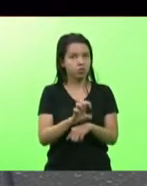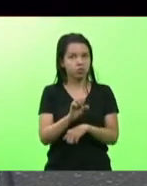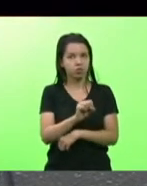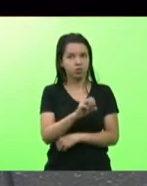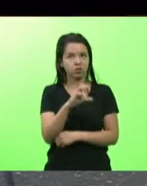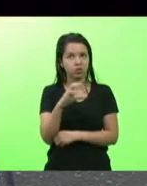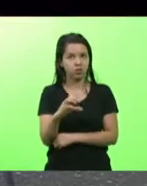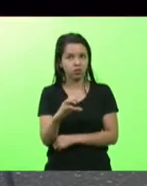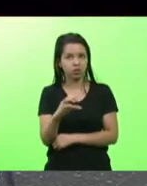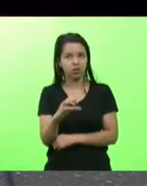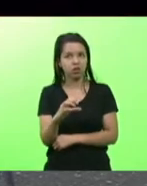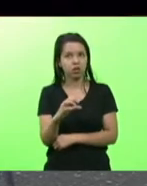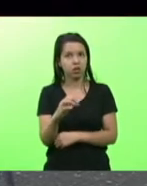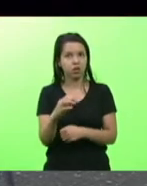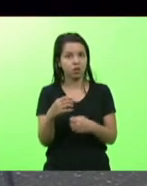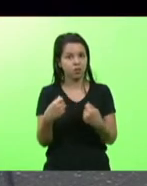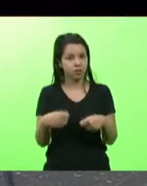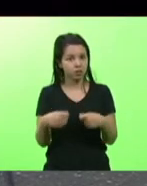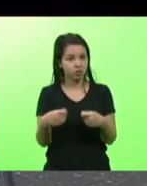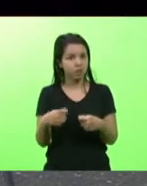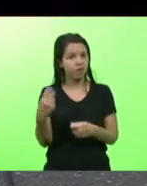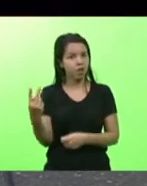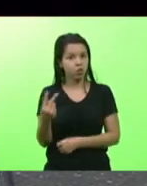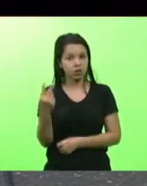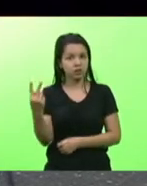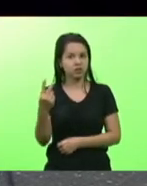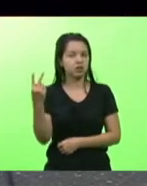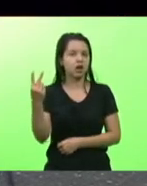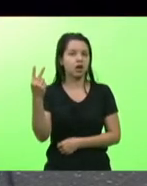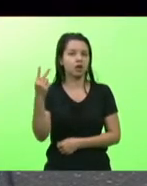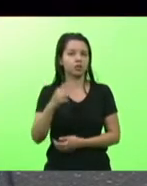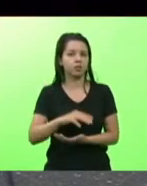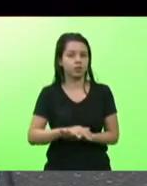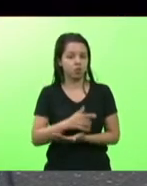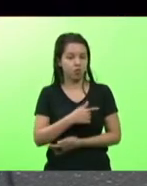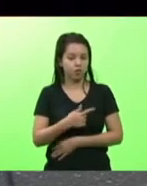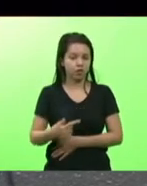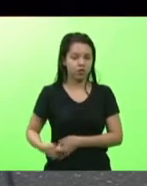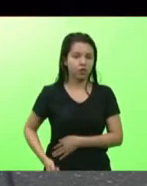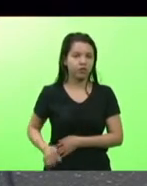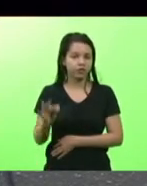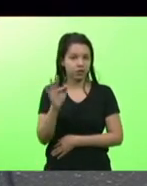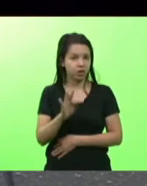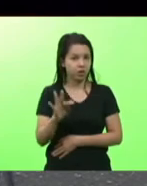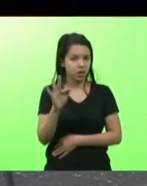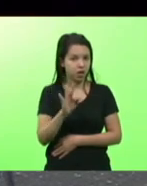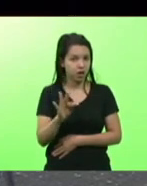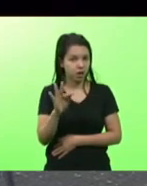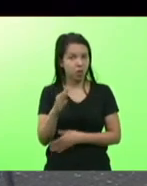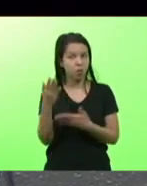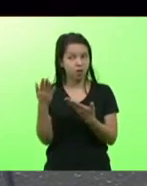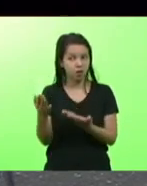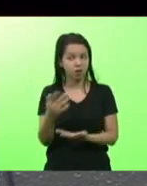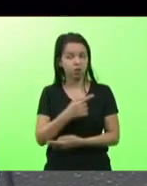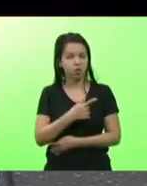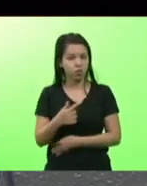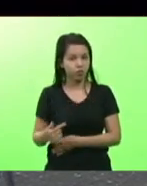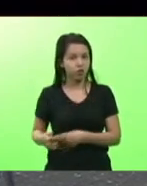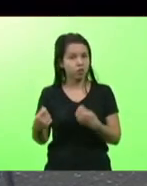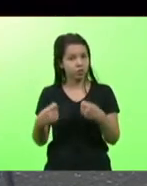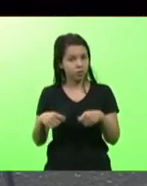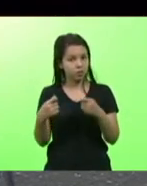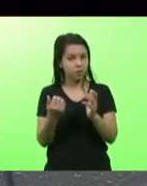exemplo que devia ser valorizado pelo governo federal e que o governo então alocasse mais